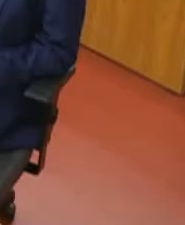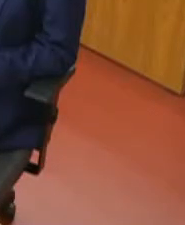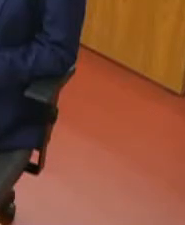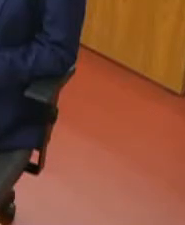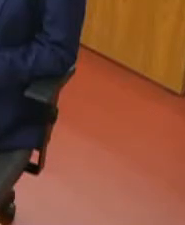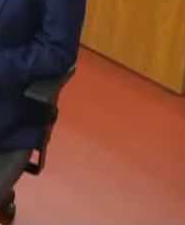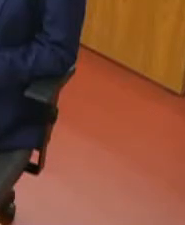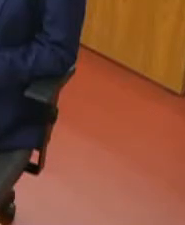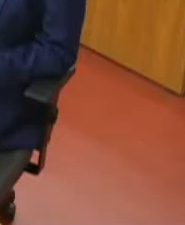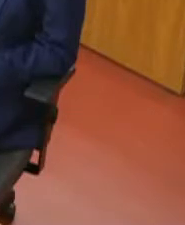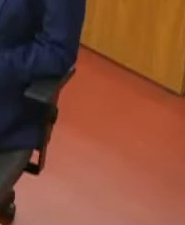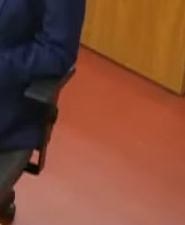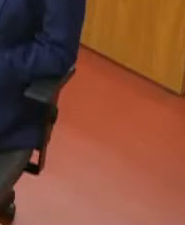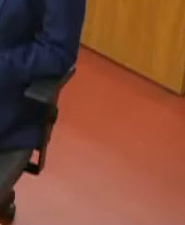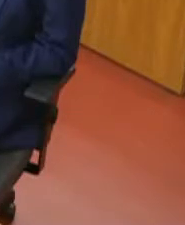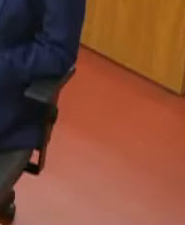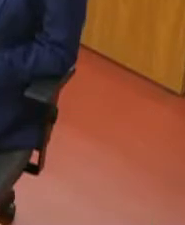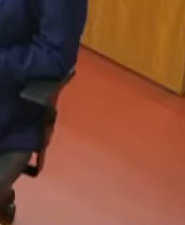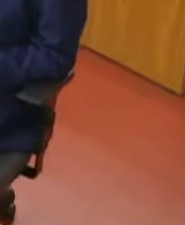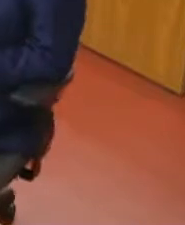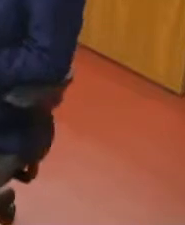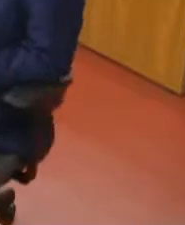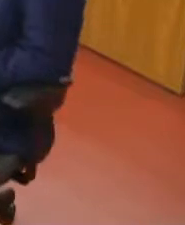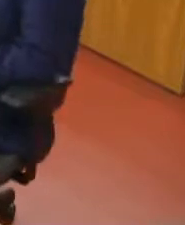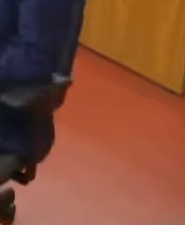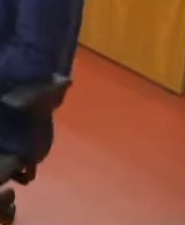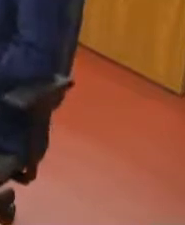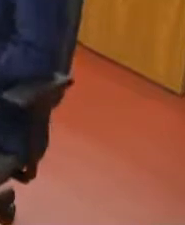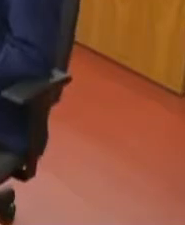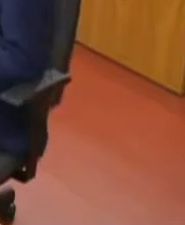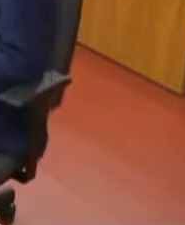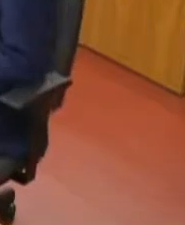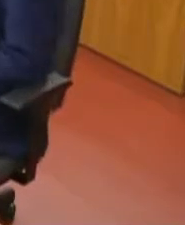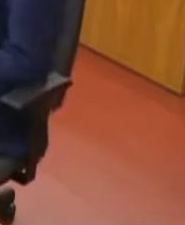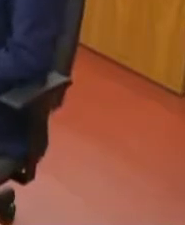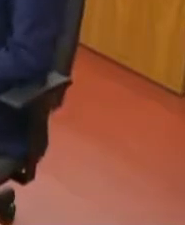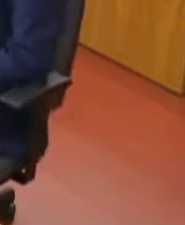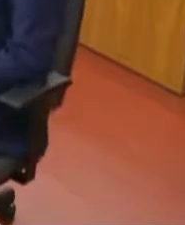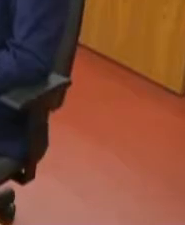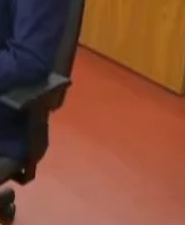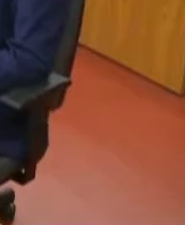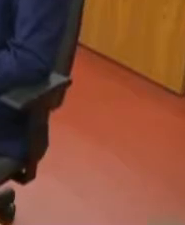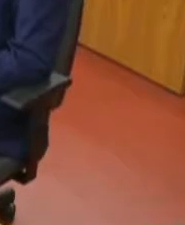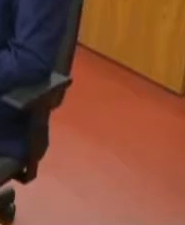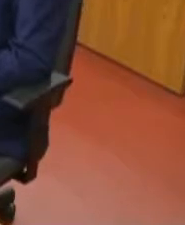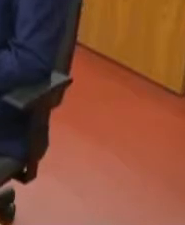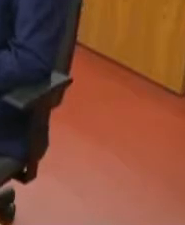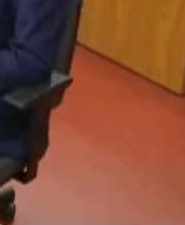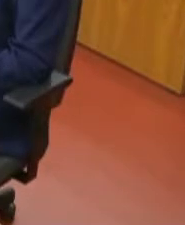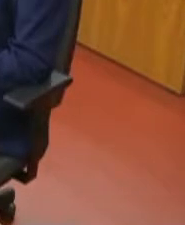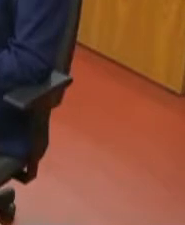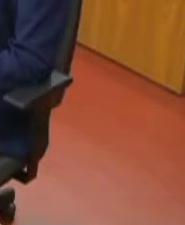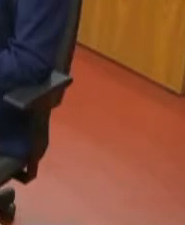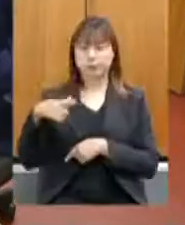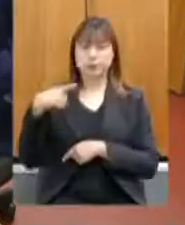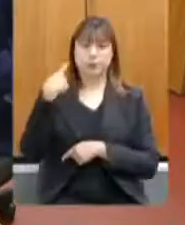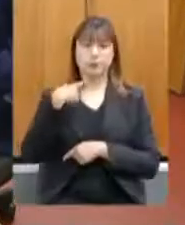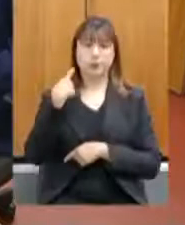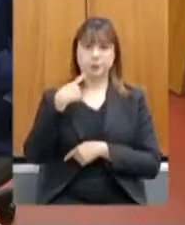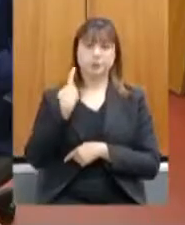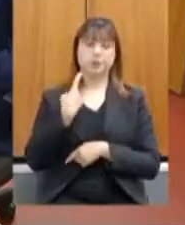deputada Laura Serrano, deputado Raul Belém, presentes a essa reunião. Nesse momento, a presidência